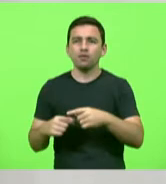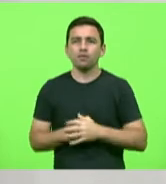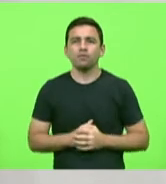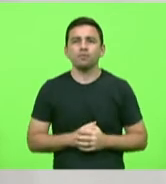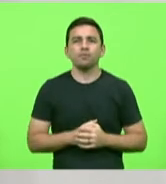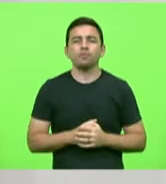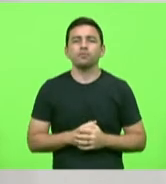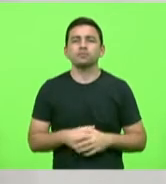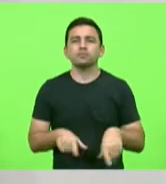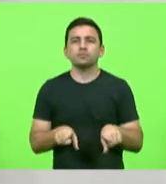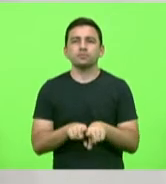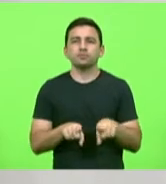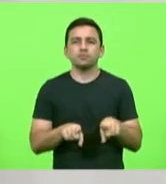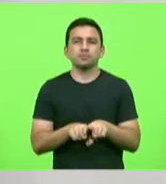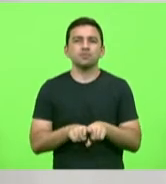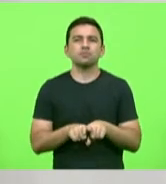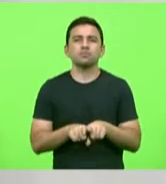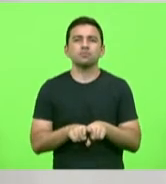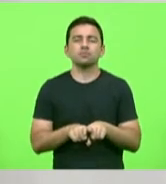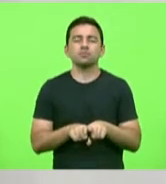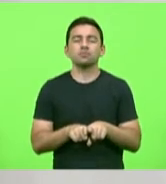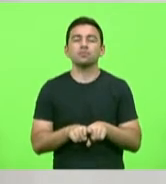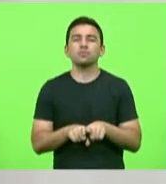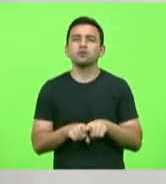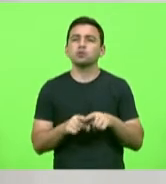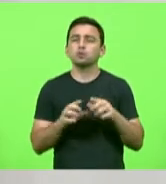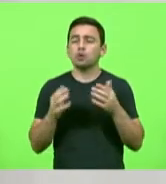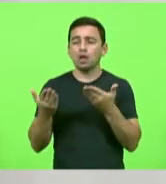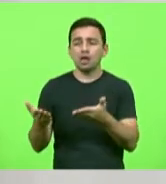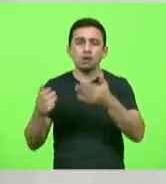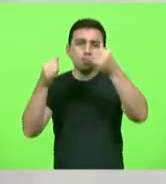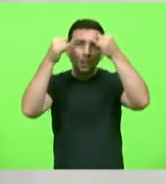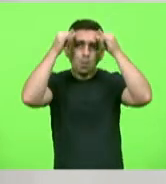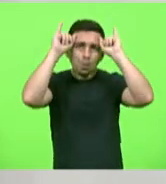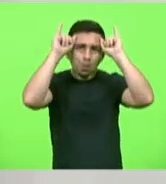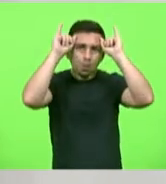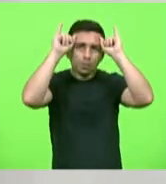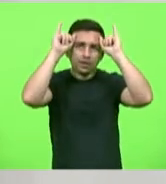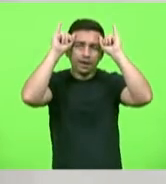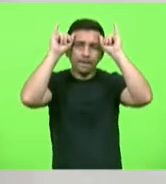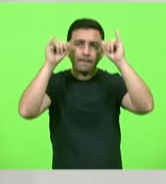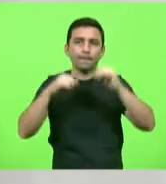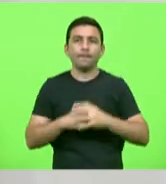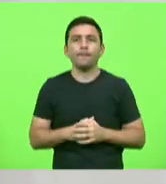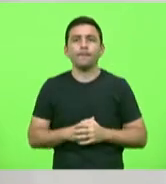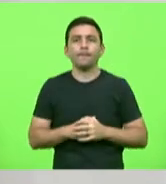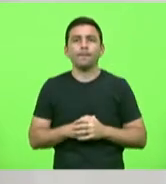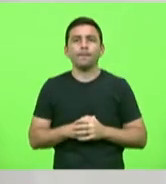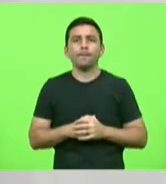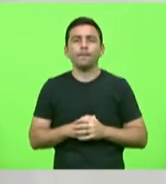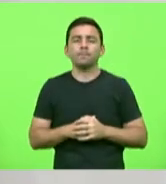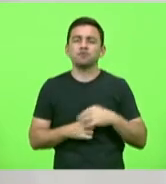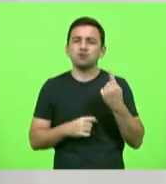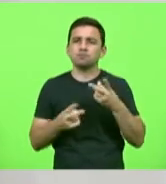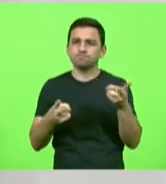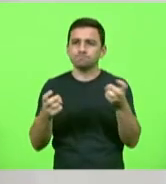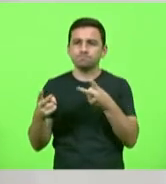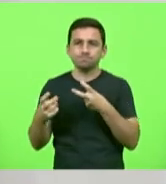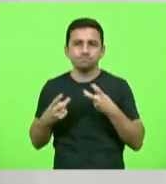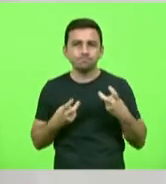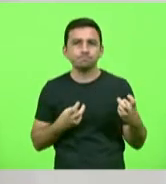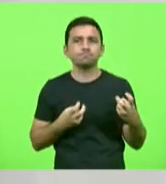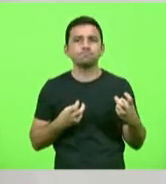está tipificado no boi e ali eles batem no animal e nós observamos nos